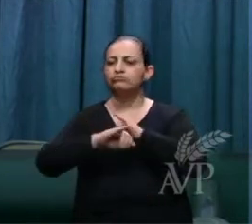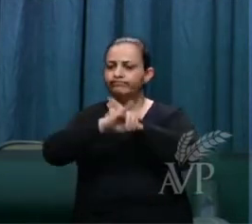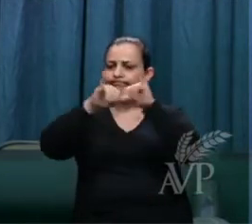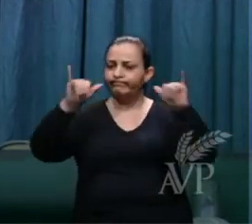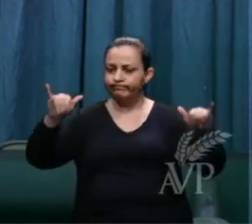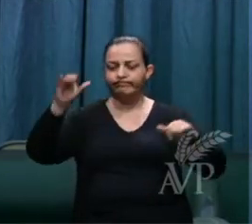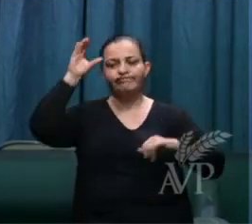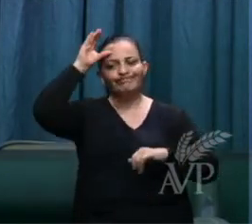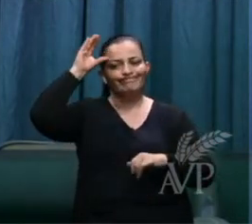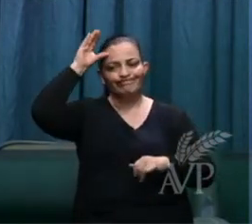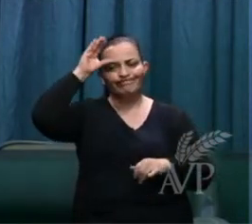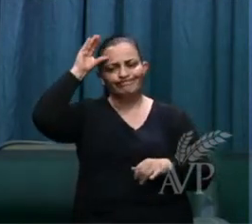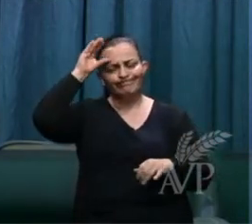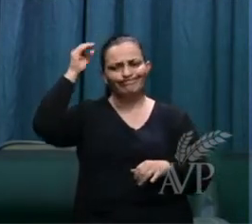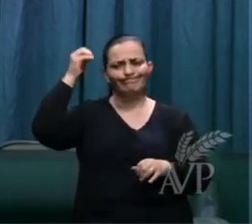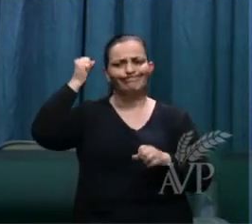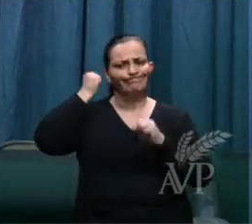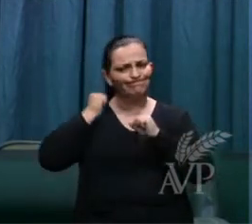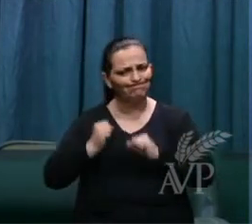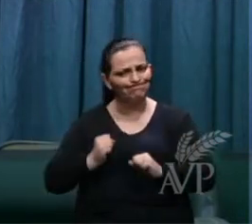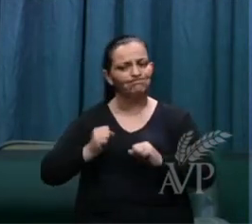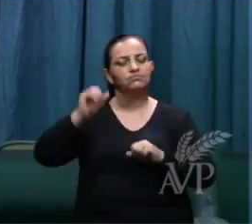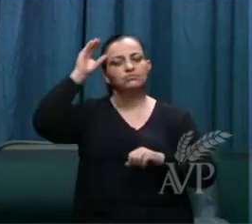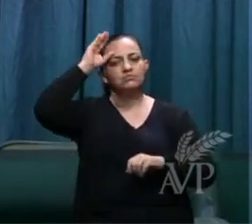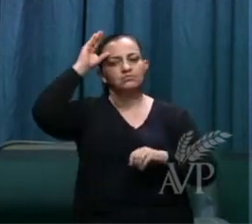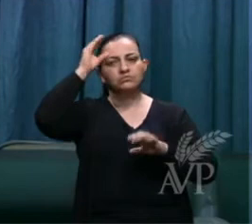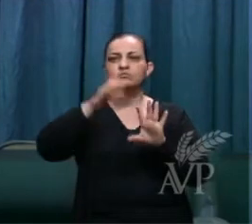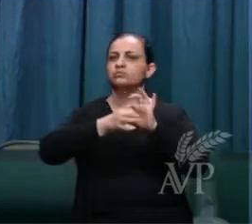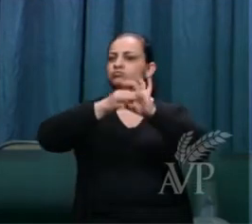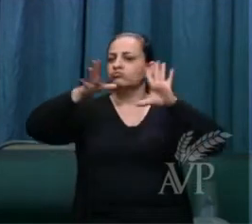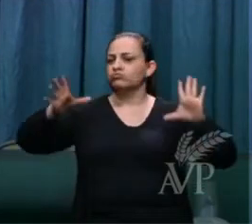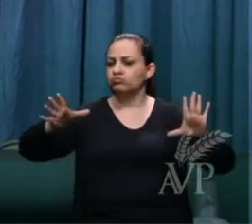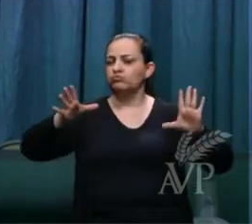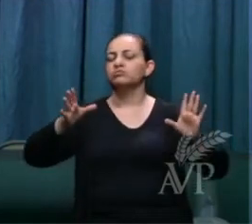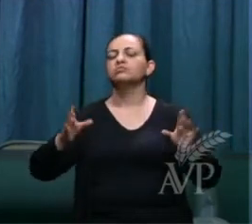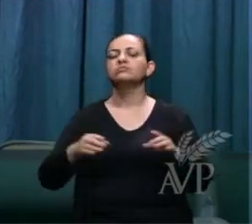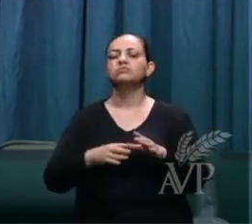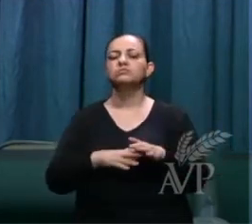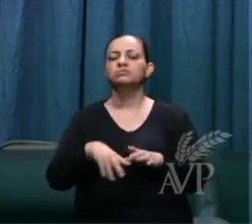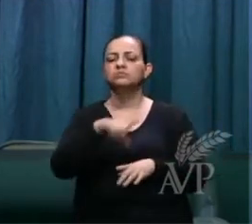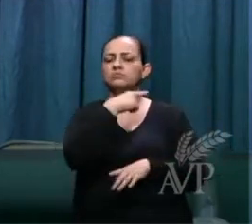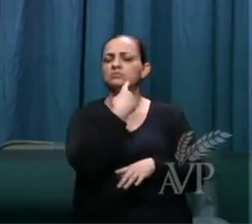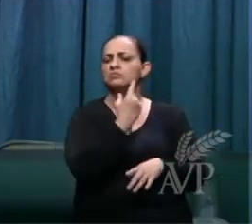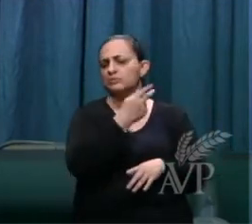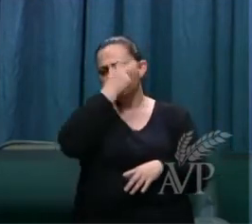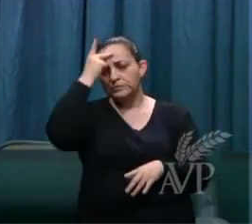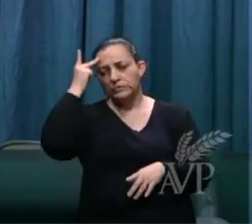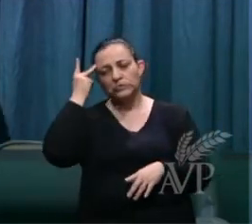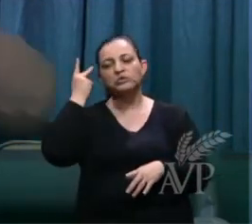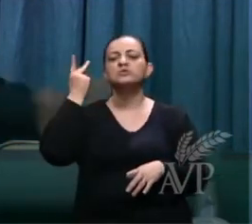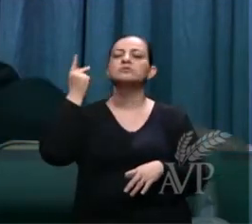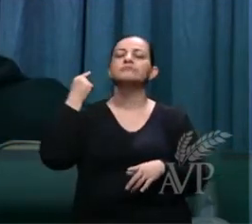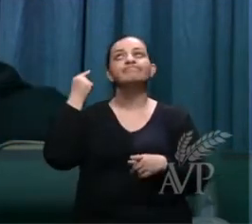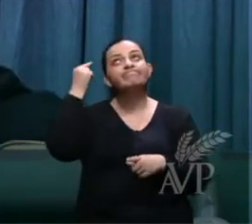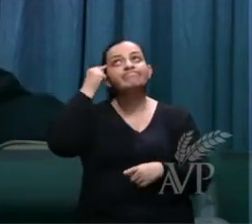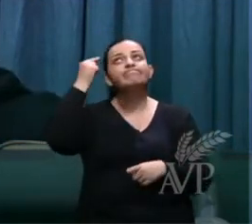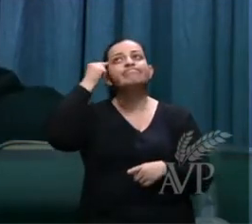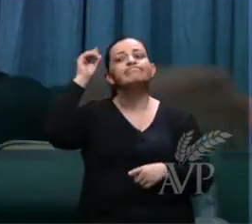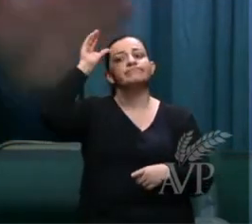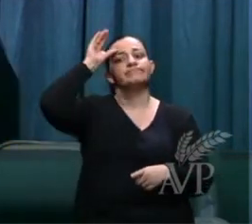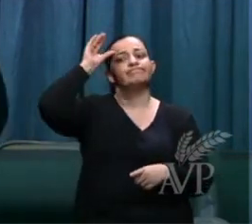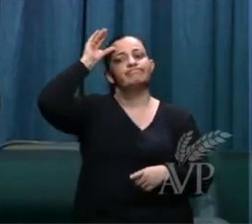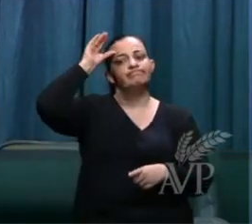condena ou libera, os pagãos, eles olham por a sua consciência,